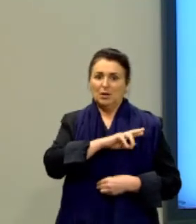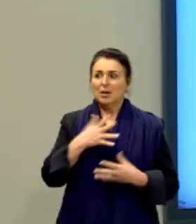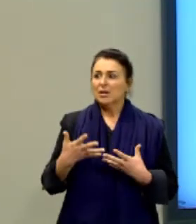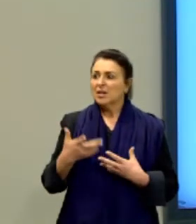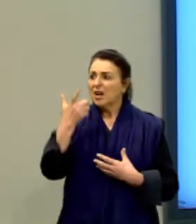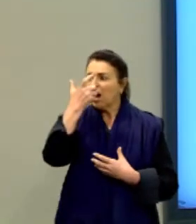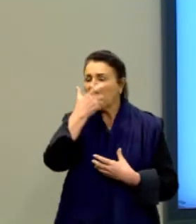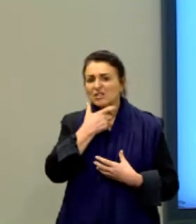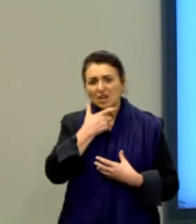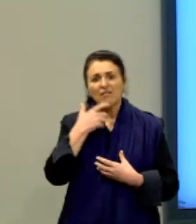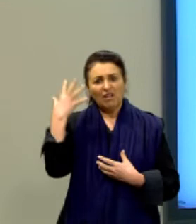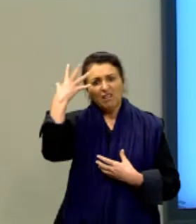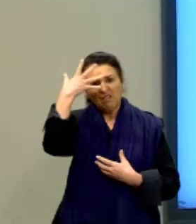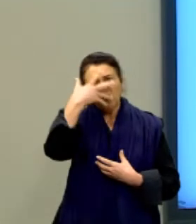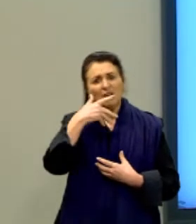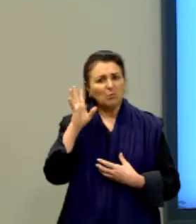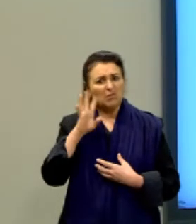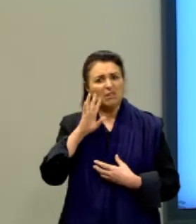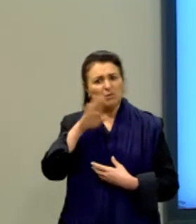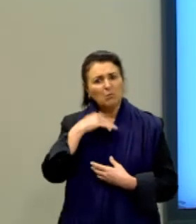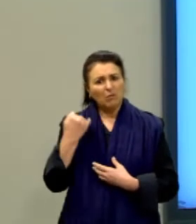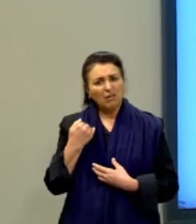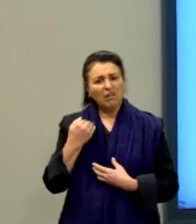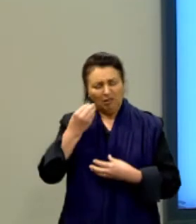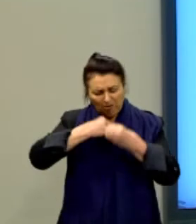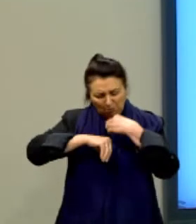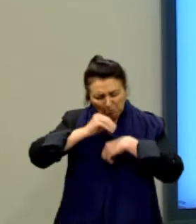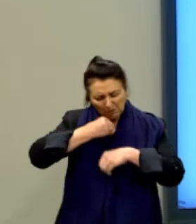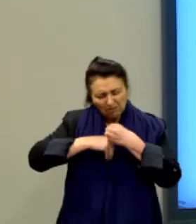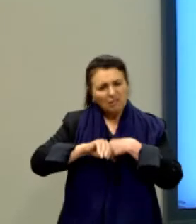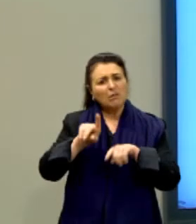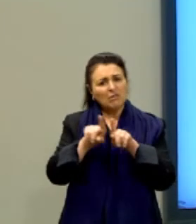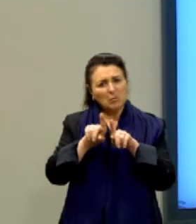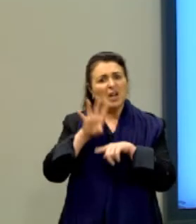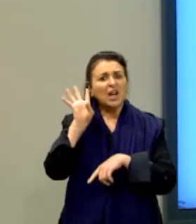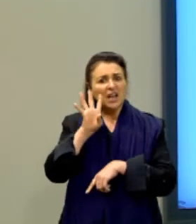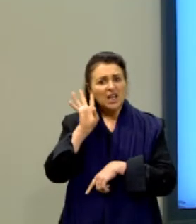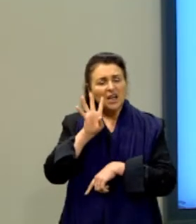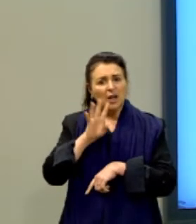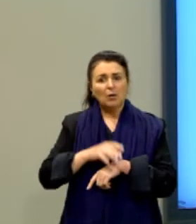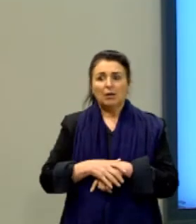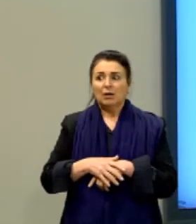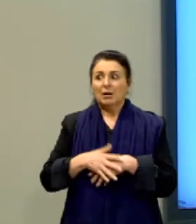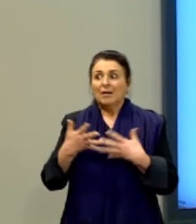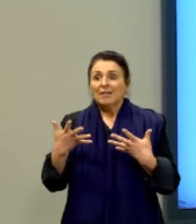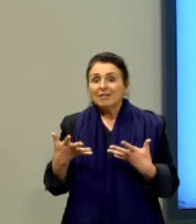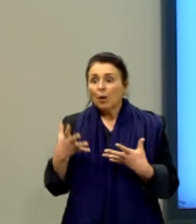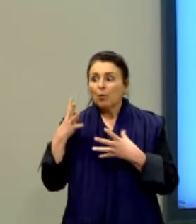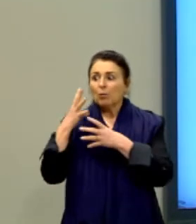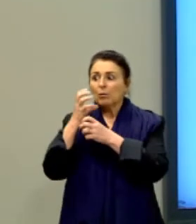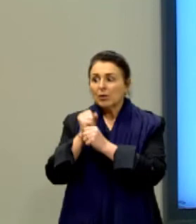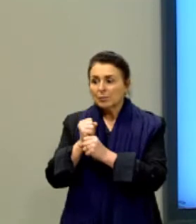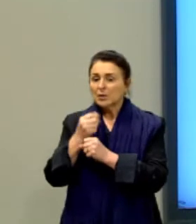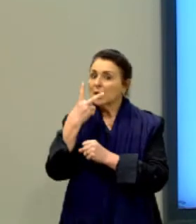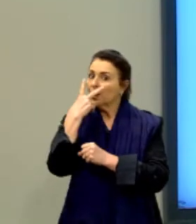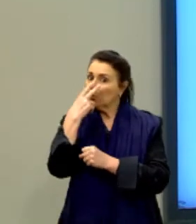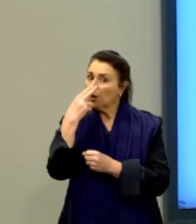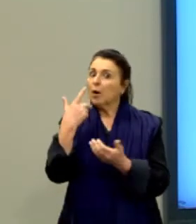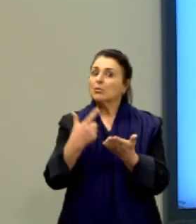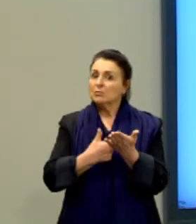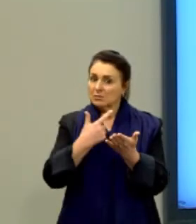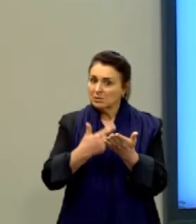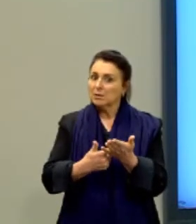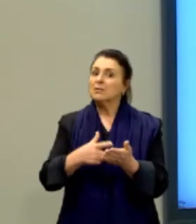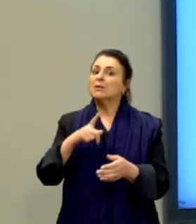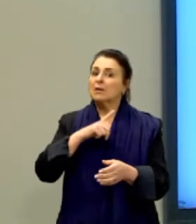e de aspectos depressivos. Logo, concluímos que, semelhante ao que ocorre nos livros, ocorre na